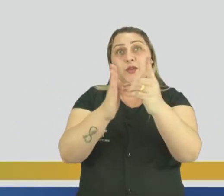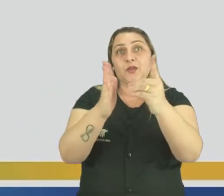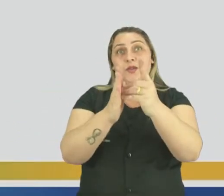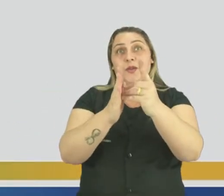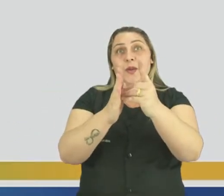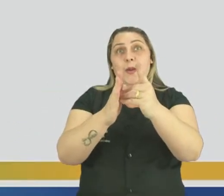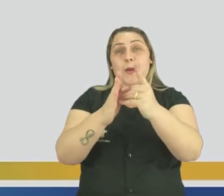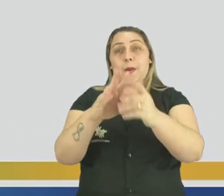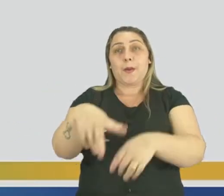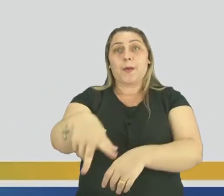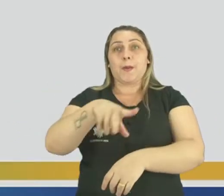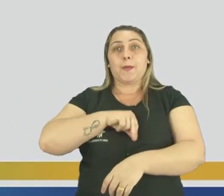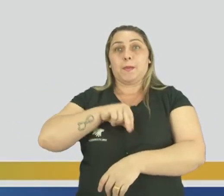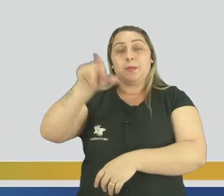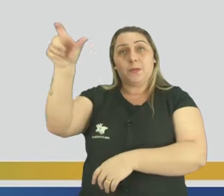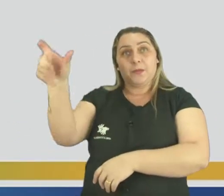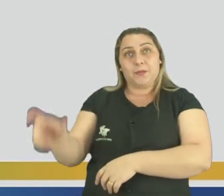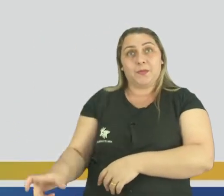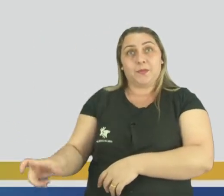índios,